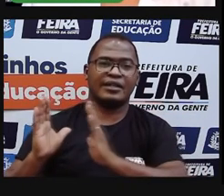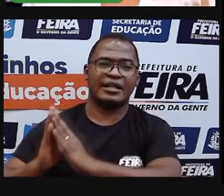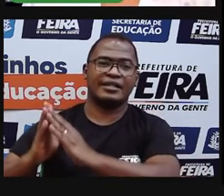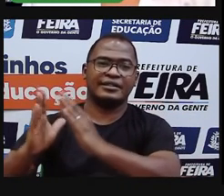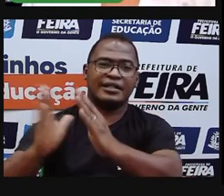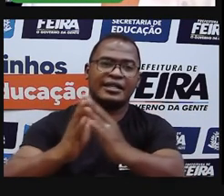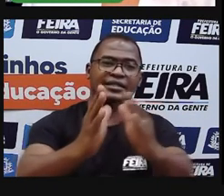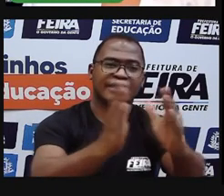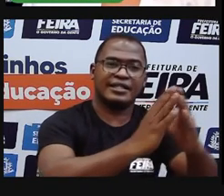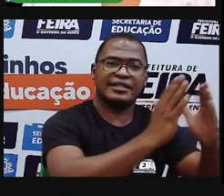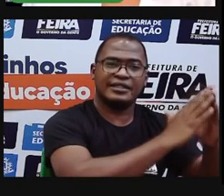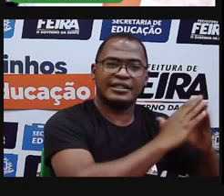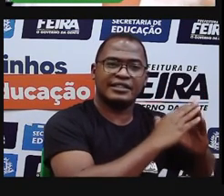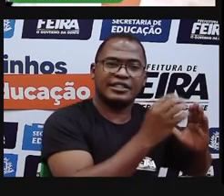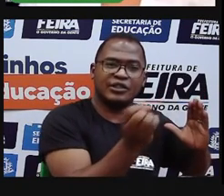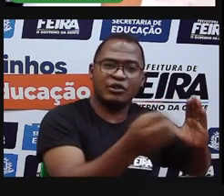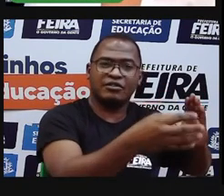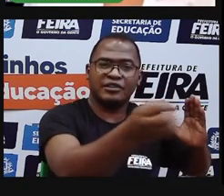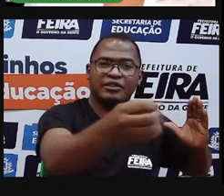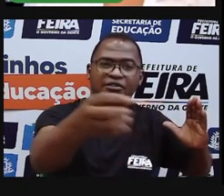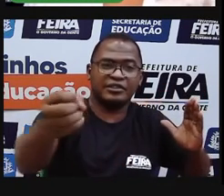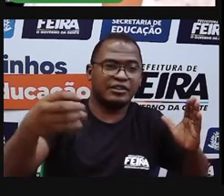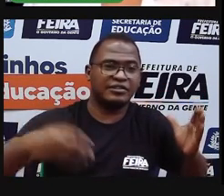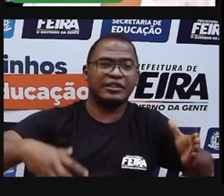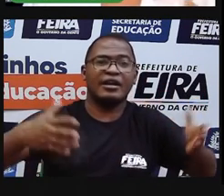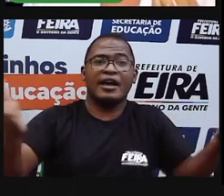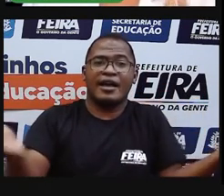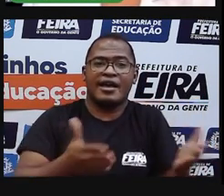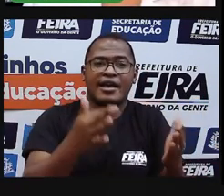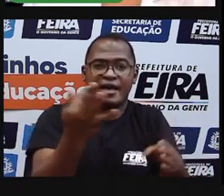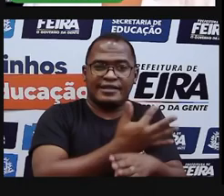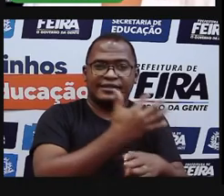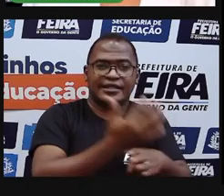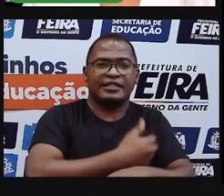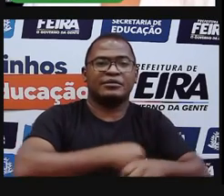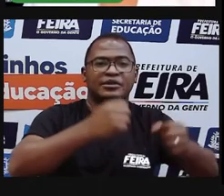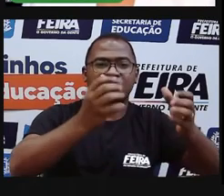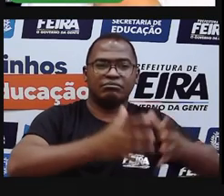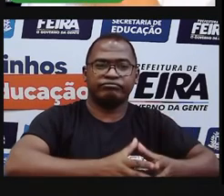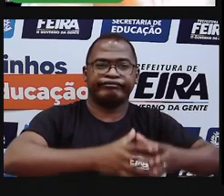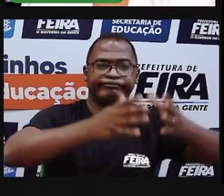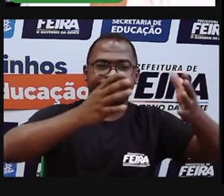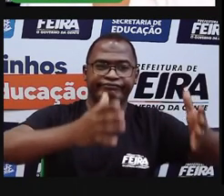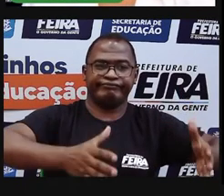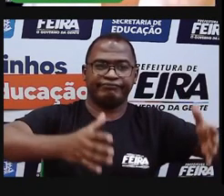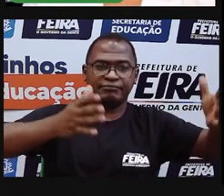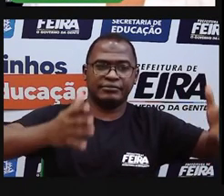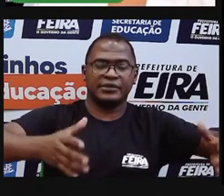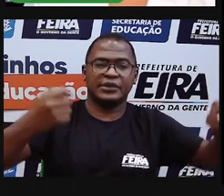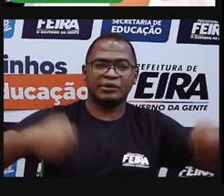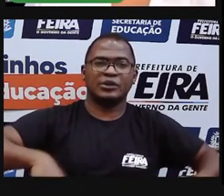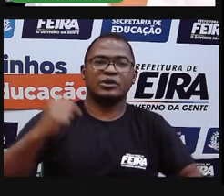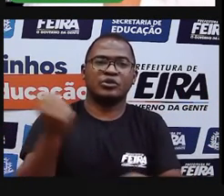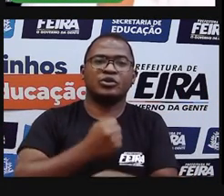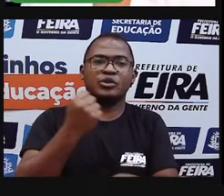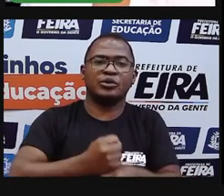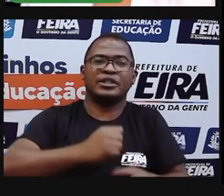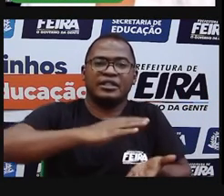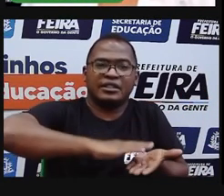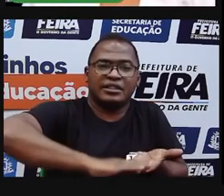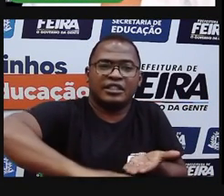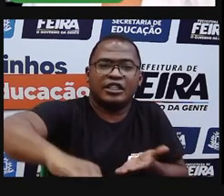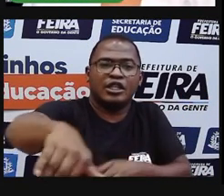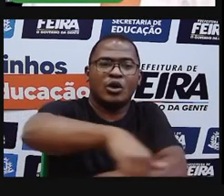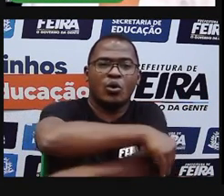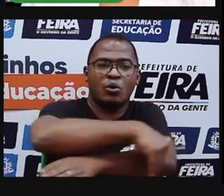e tudo se ampliou. A cidade que era só uma vilinha, né, com aqueles fundadores, Ana Brandão, Domingos